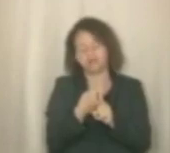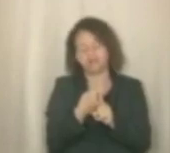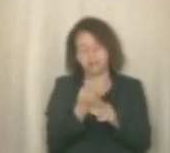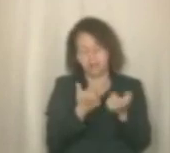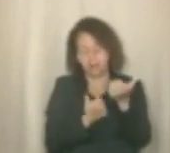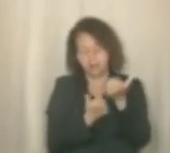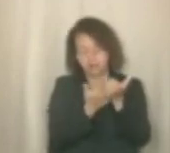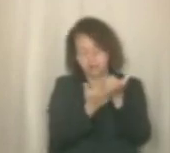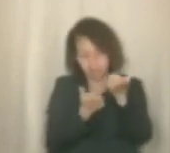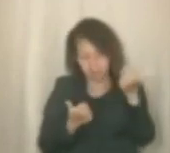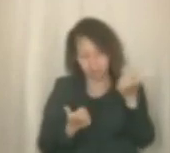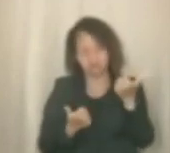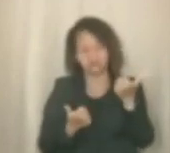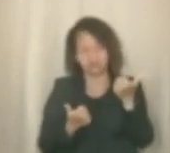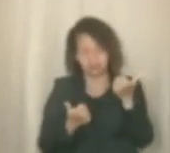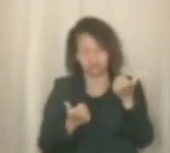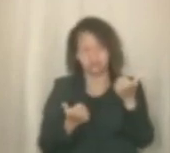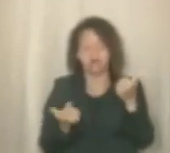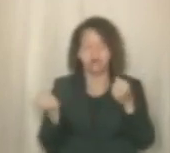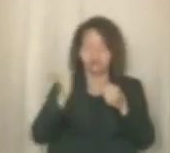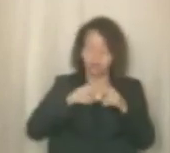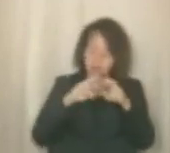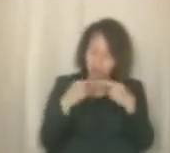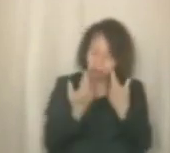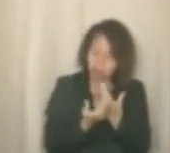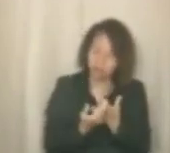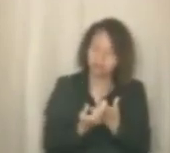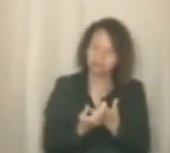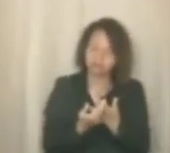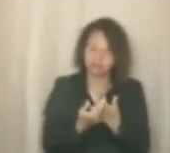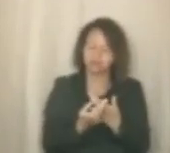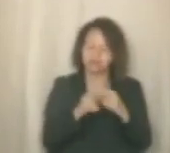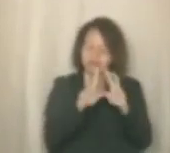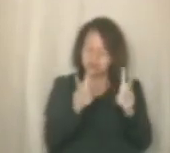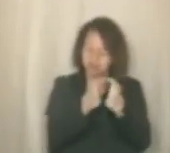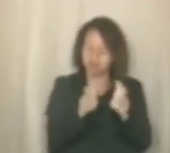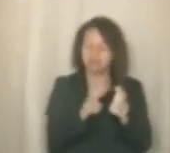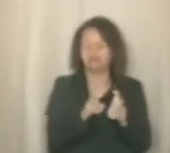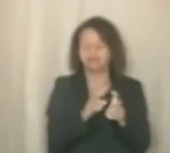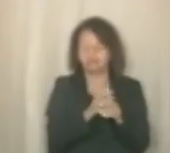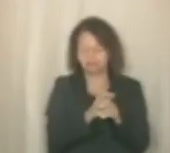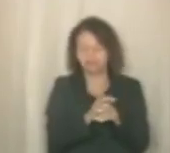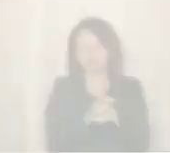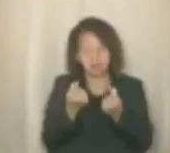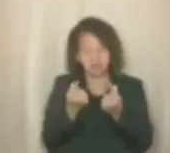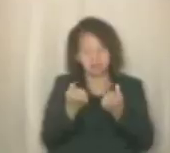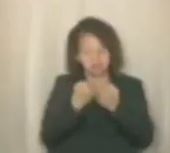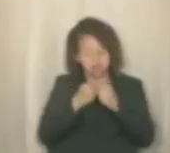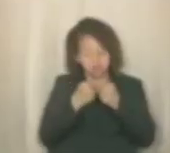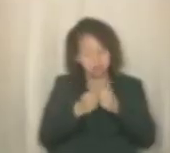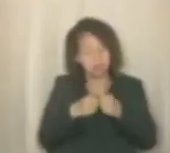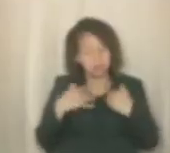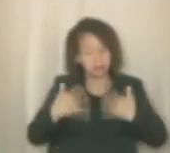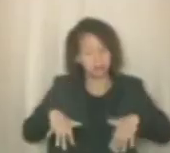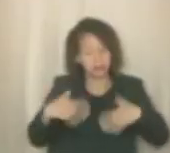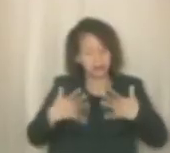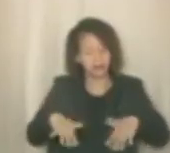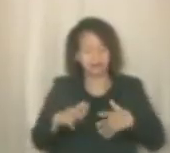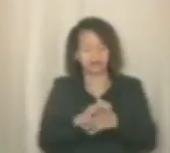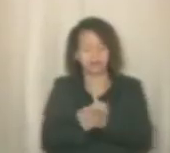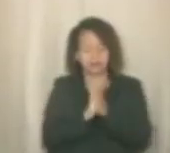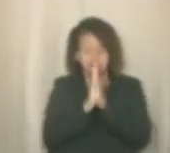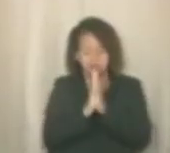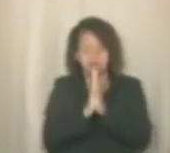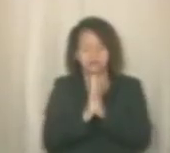de Transporte volte a se reunir e volta a deliberar sobre esse tema e esse assunto para ontem. Então, portanto, a nossa vinda nesse